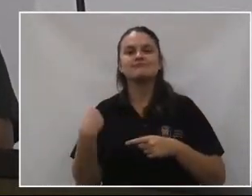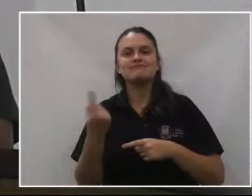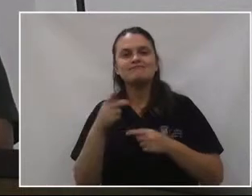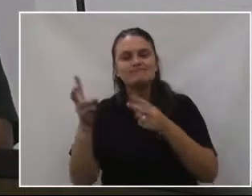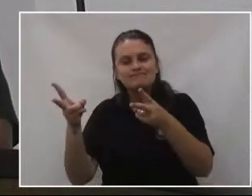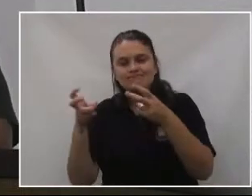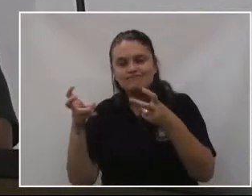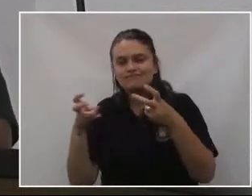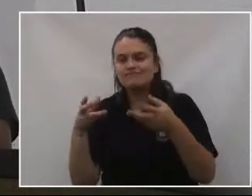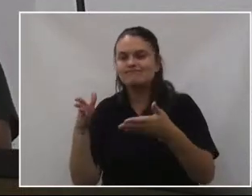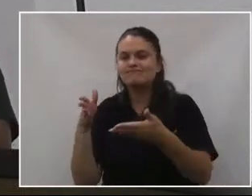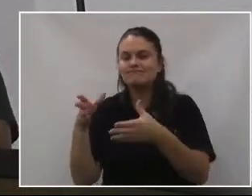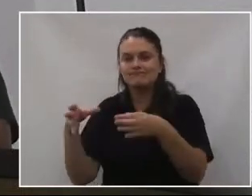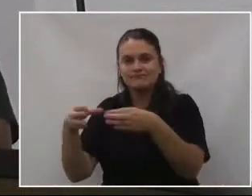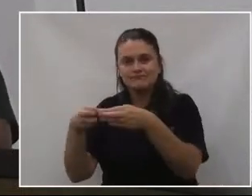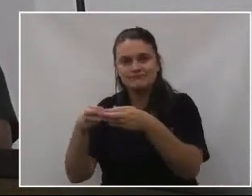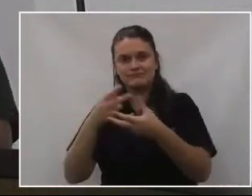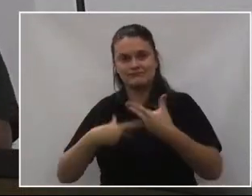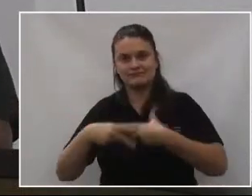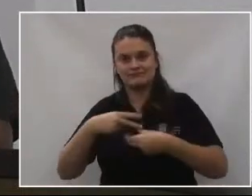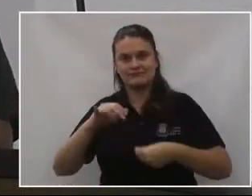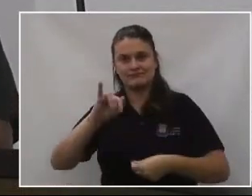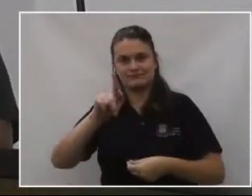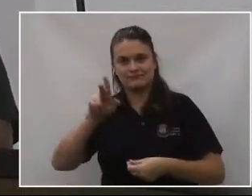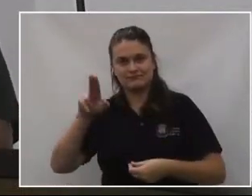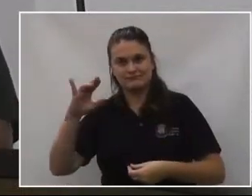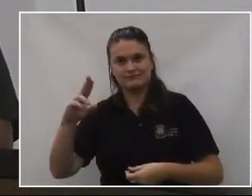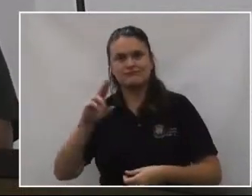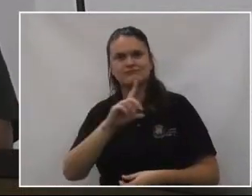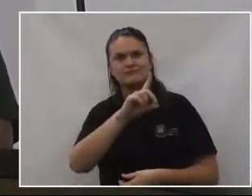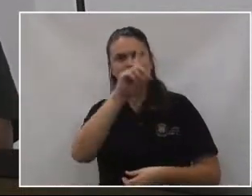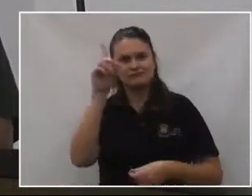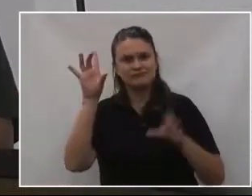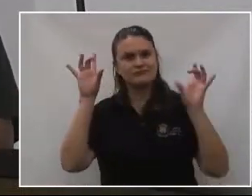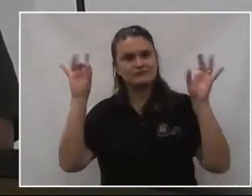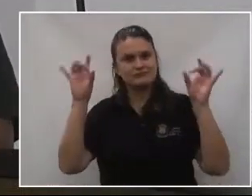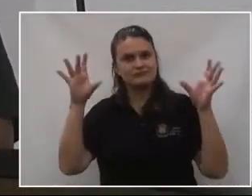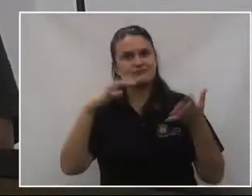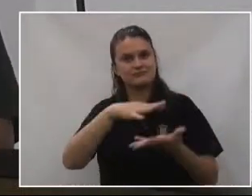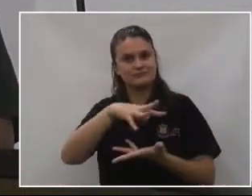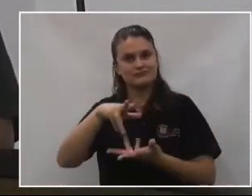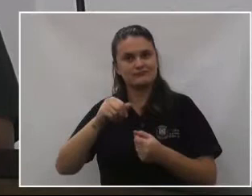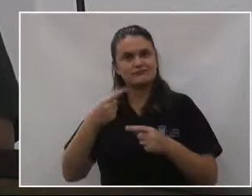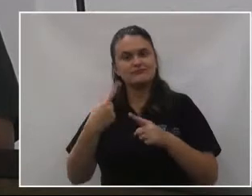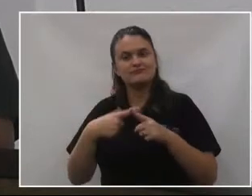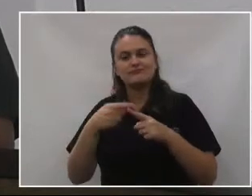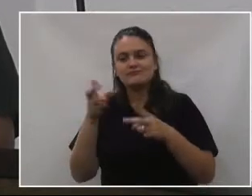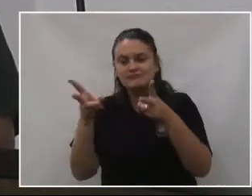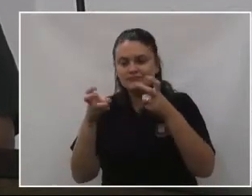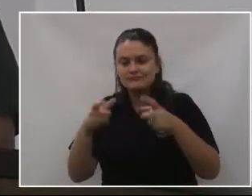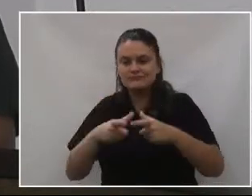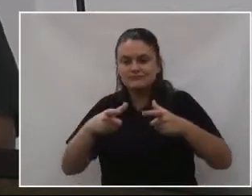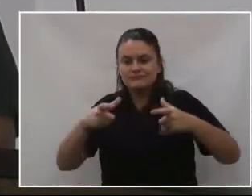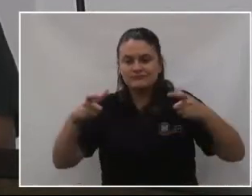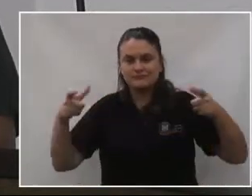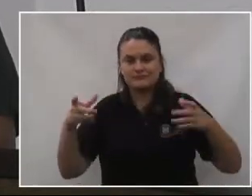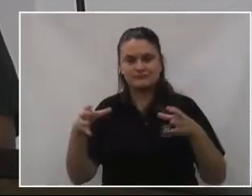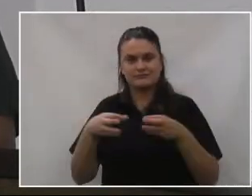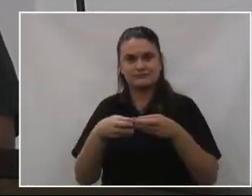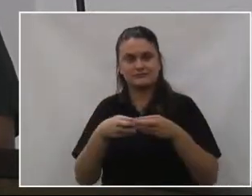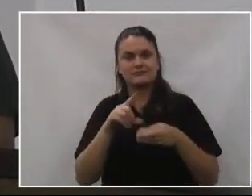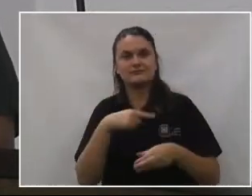que pertencemos ao Grupo Escoteiro Iguaçu, estar comemorando o Dia Mundial do Escoteiro, com esse crescimento. Nós